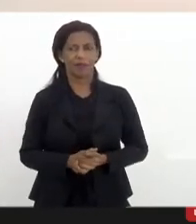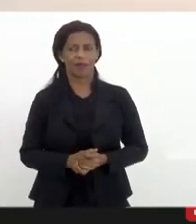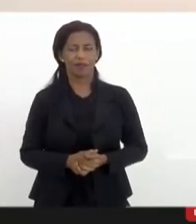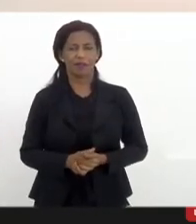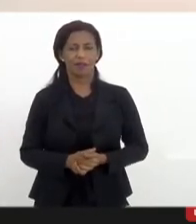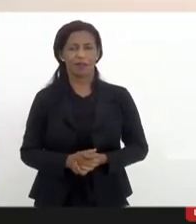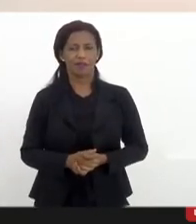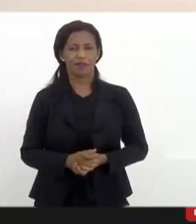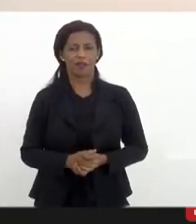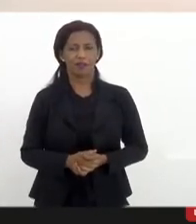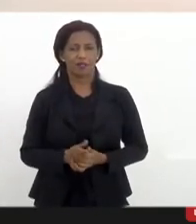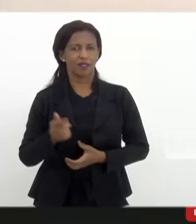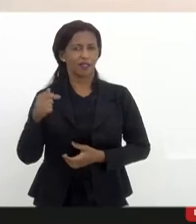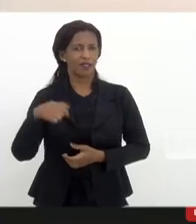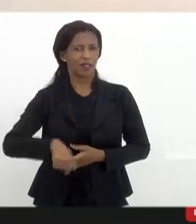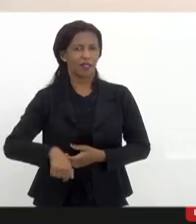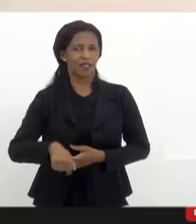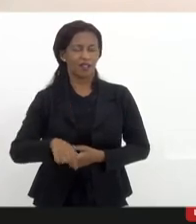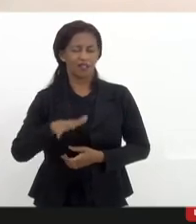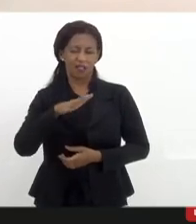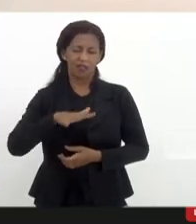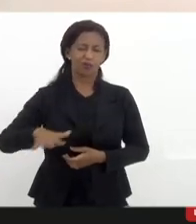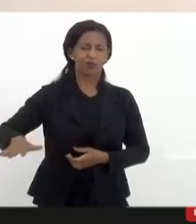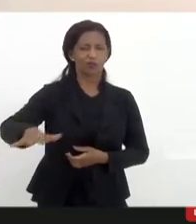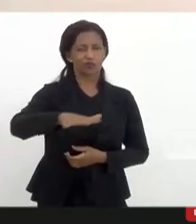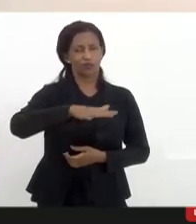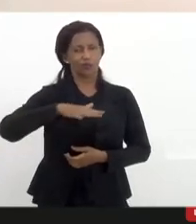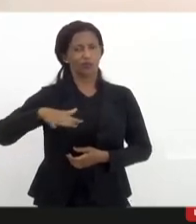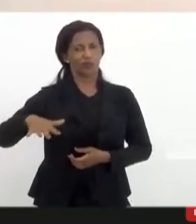aqui prospera um espaço de